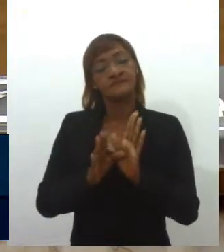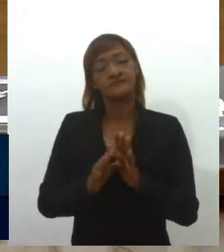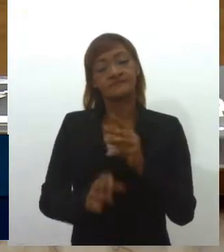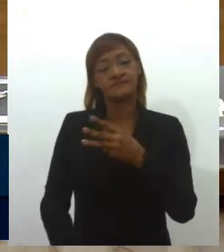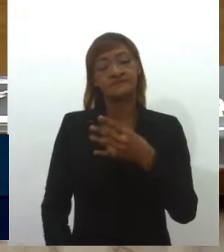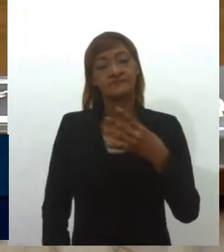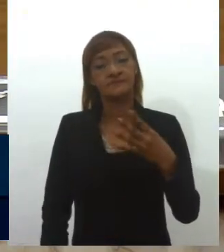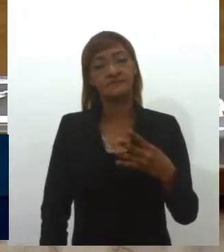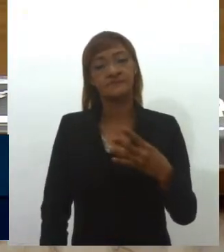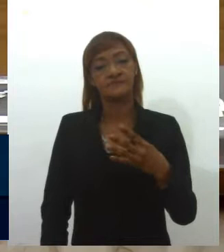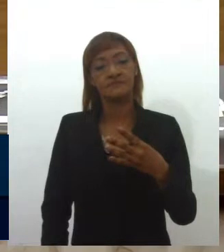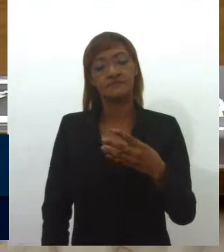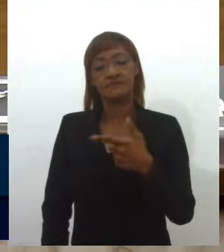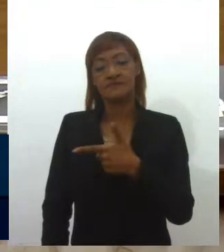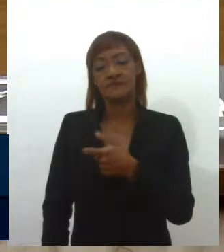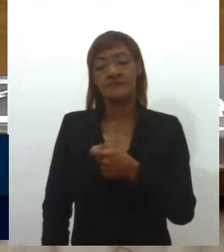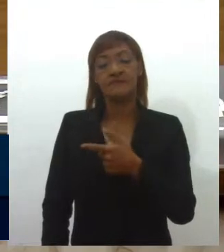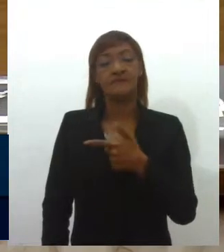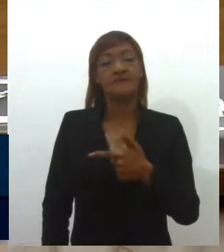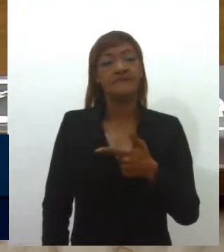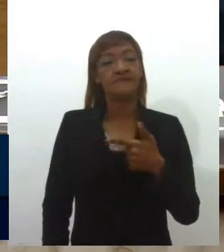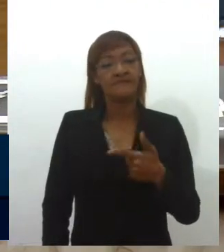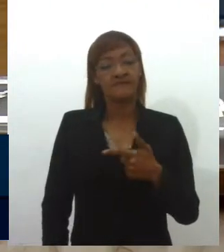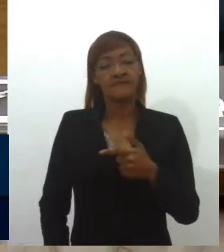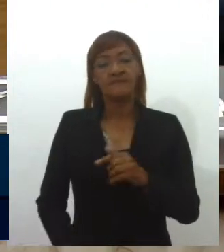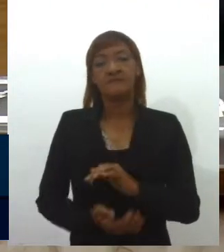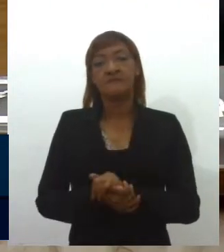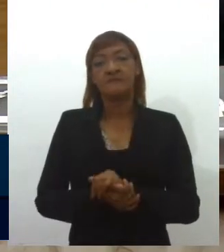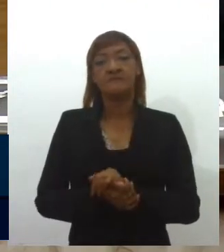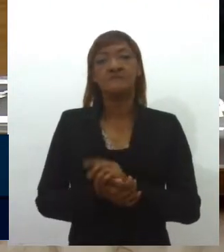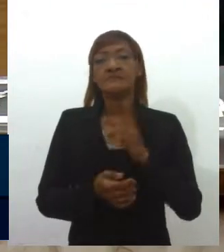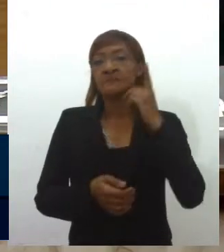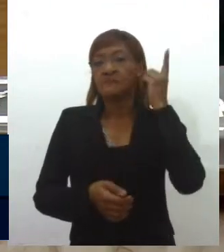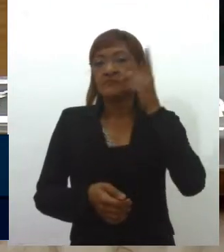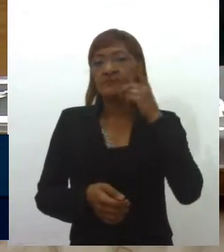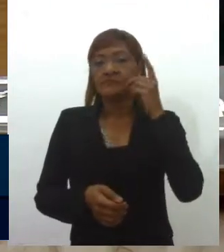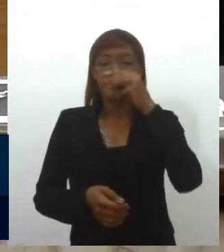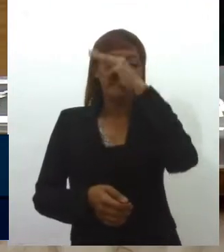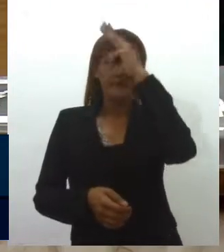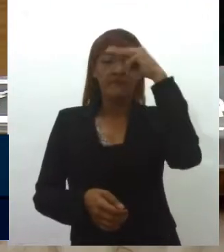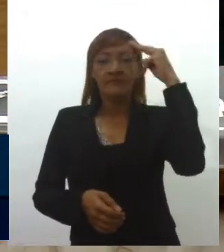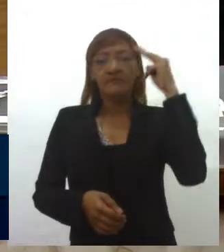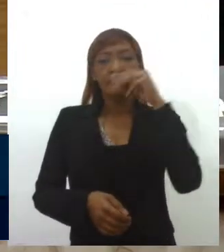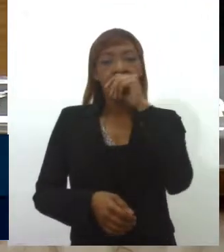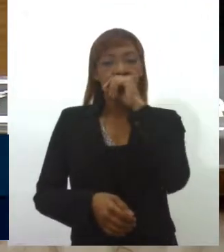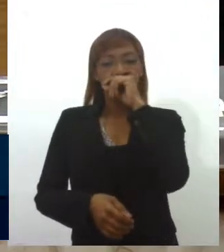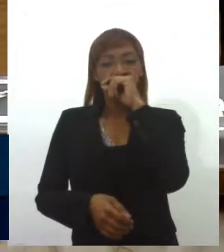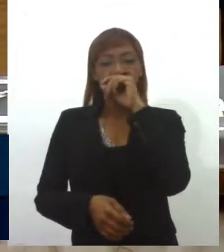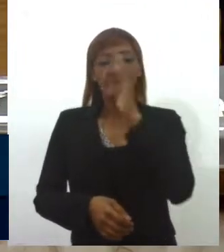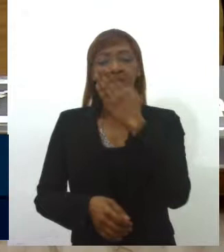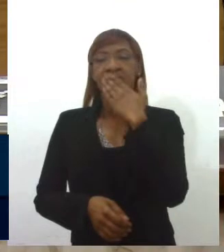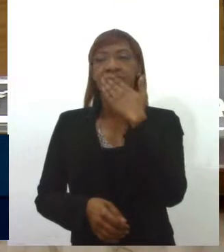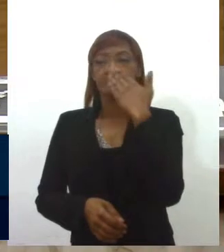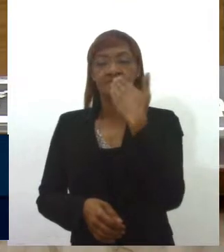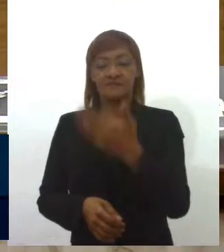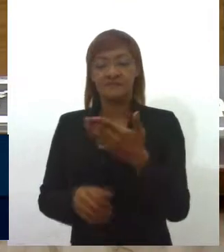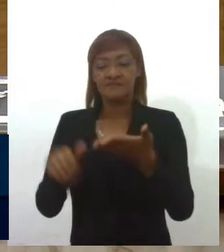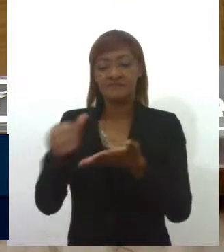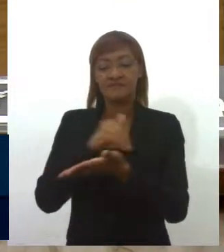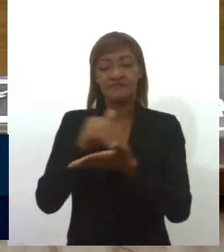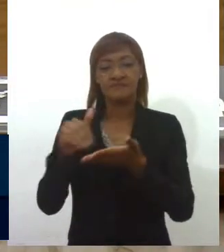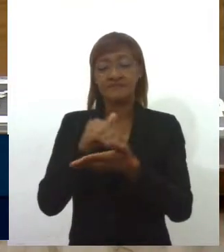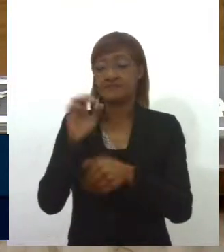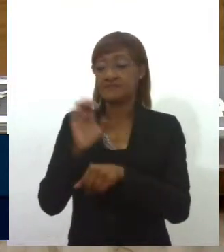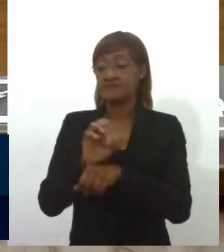-2022, de autoria da deputada Maria Mendonça. Solicita à secretária de